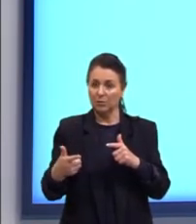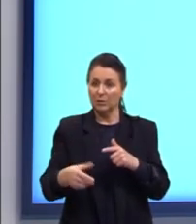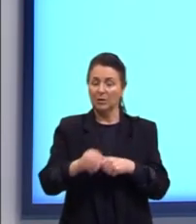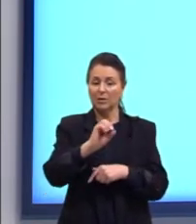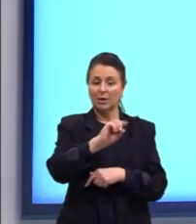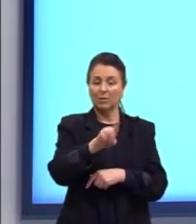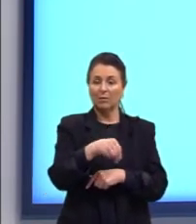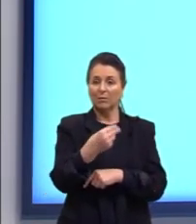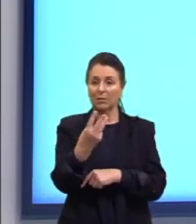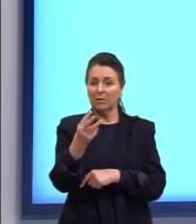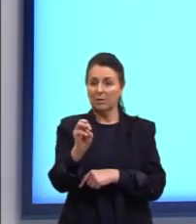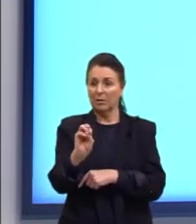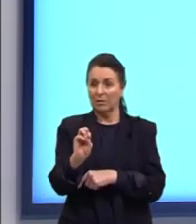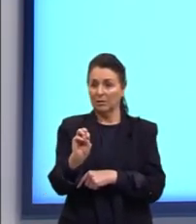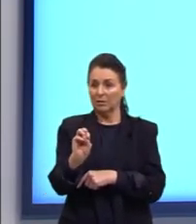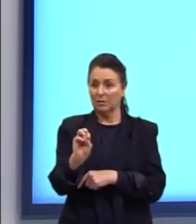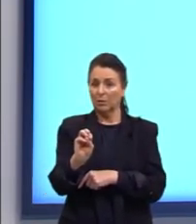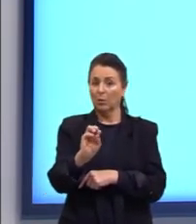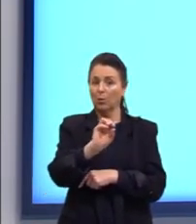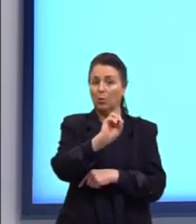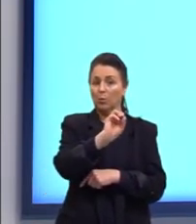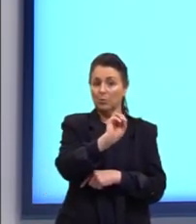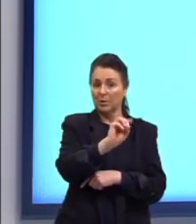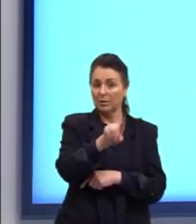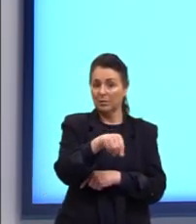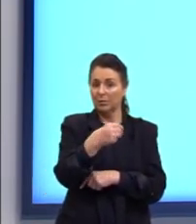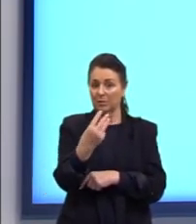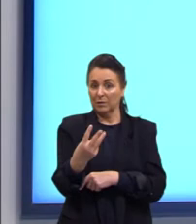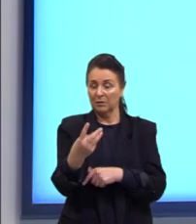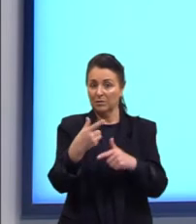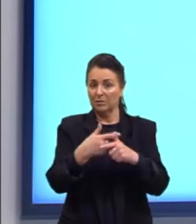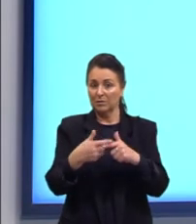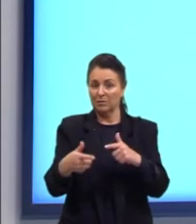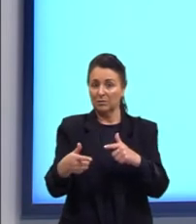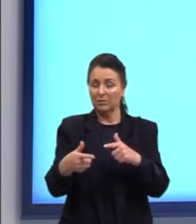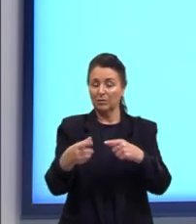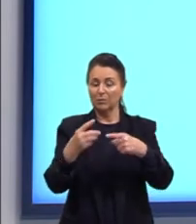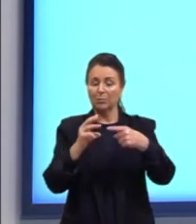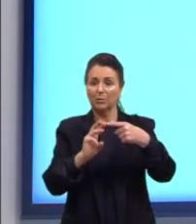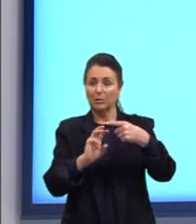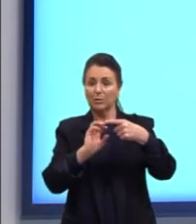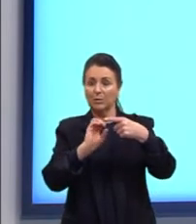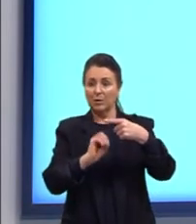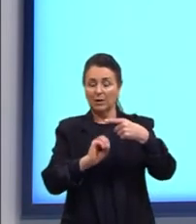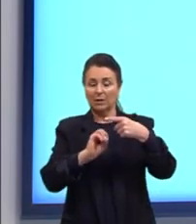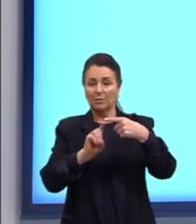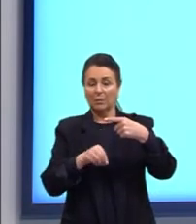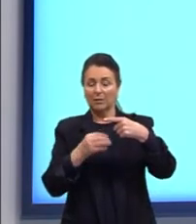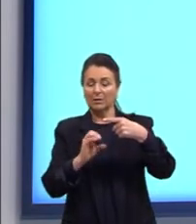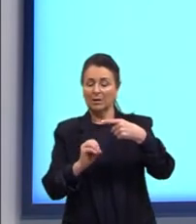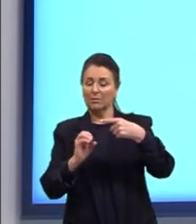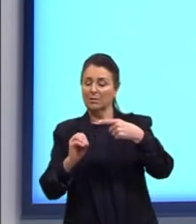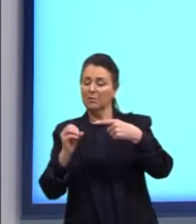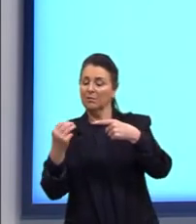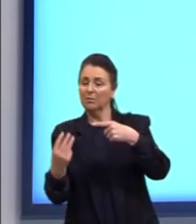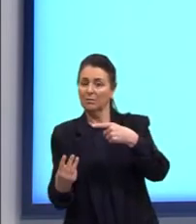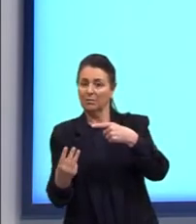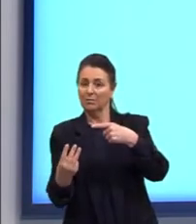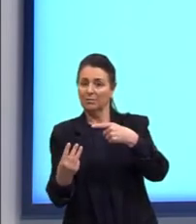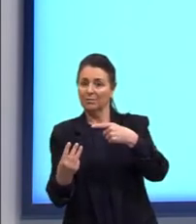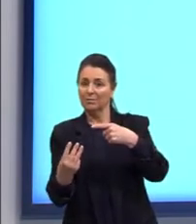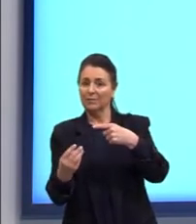,30 ou 0,3 dividido por 0,003. Aqui nós podemos